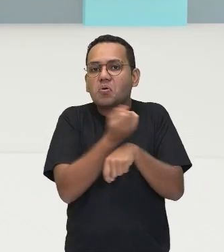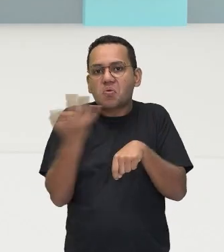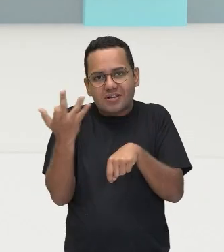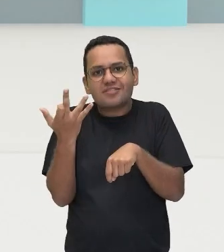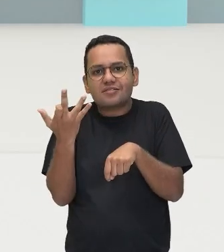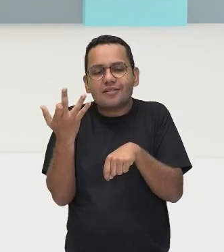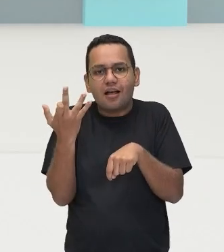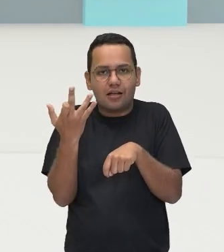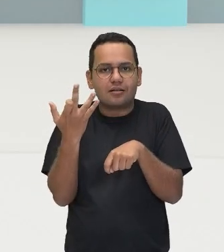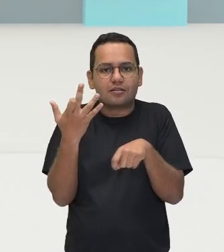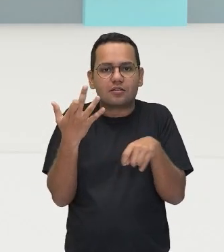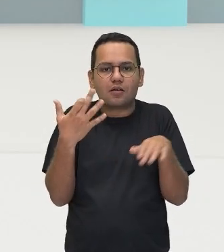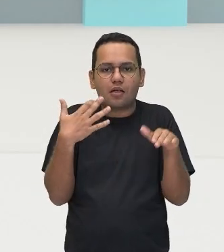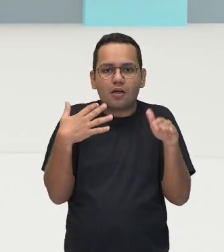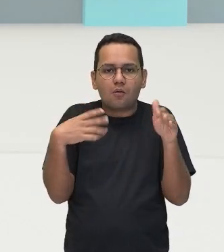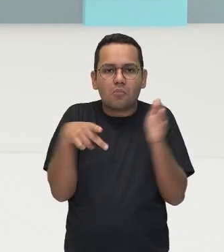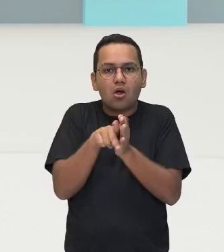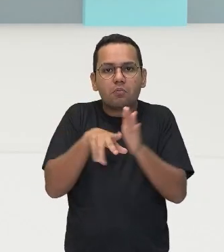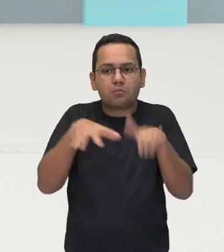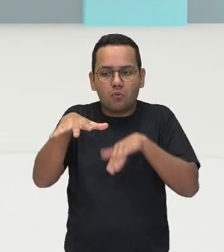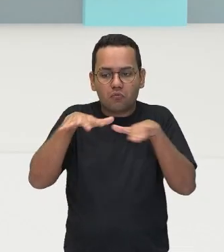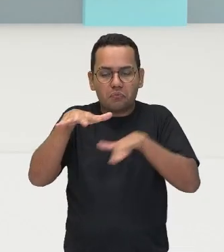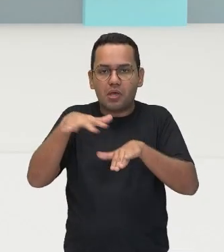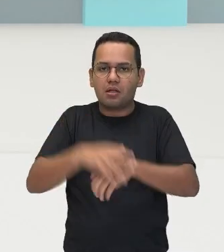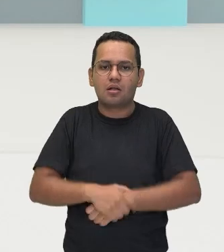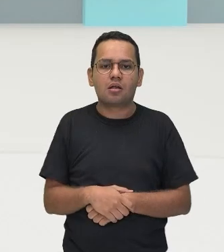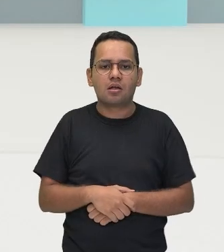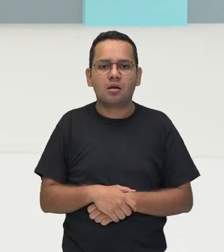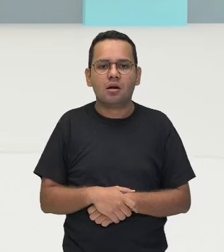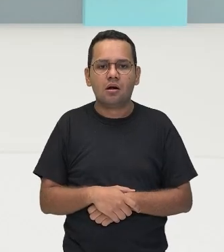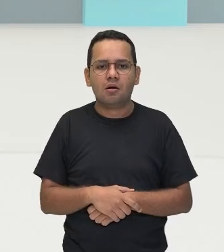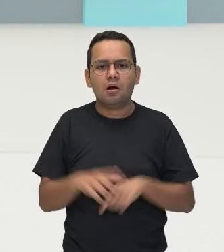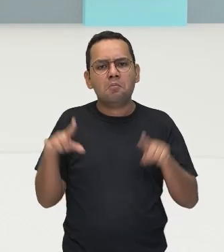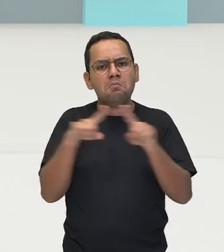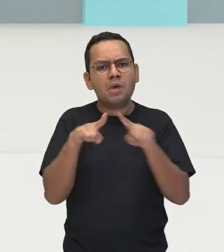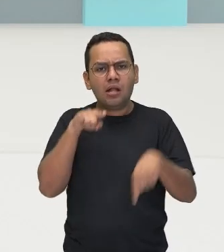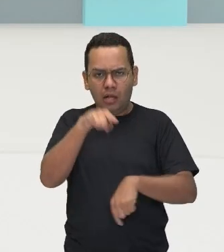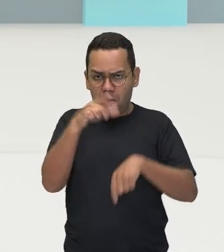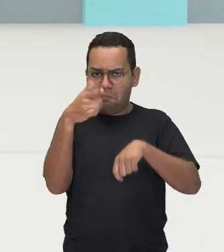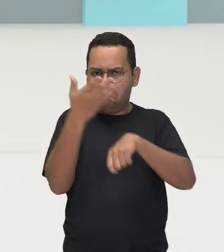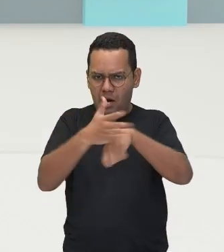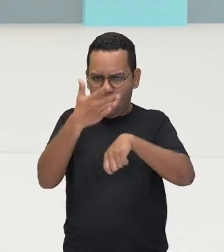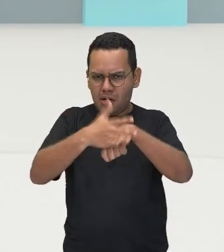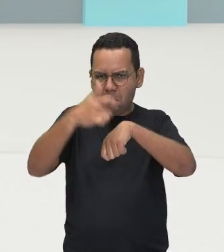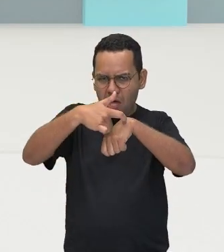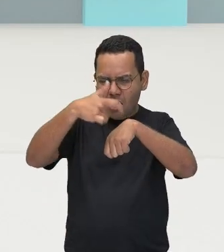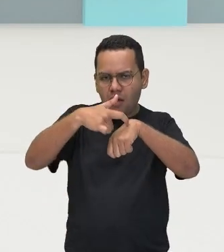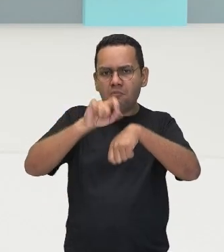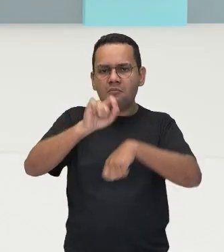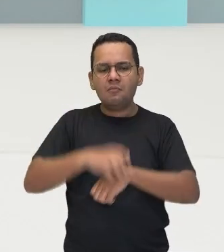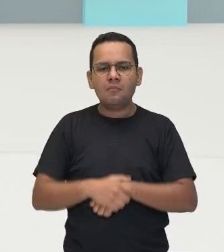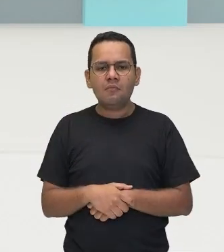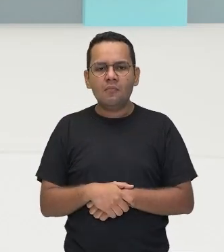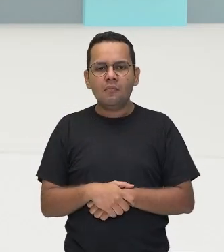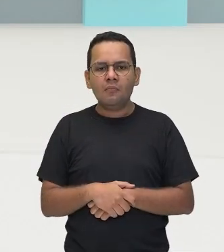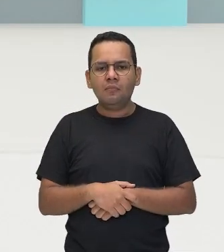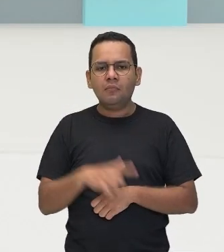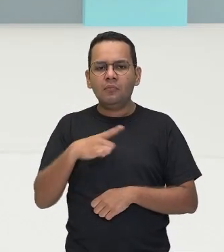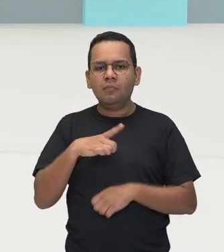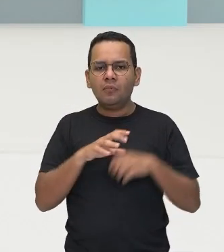movimento. Está bombando, né? Durante o exercício, quando os músculos se contraem, então, né?